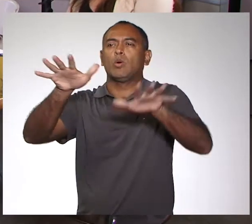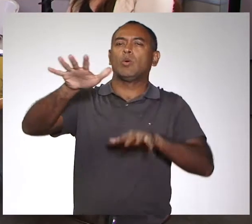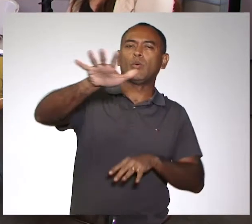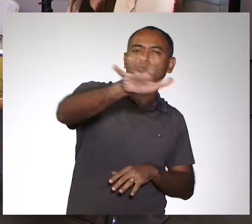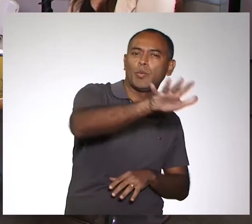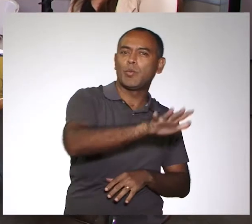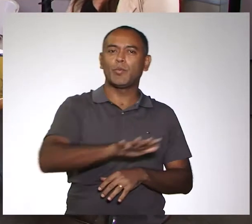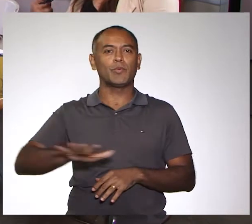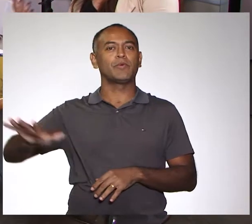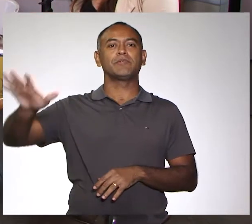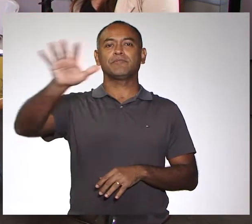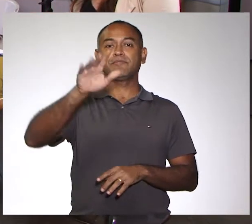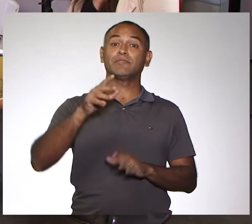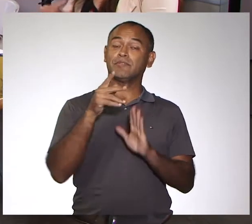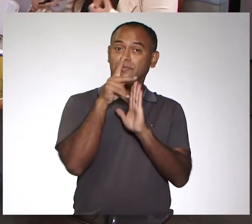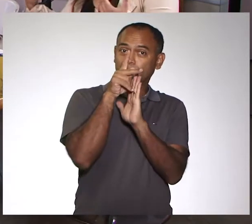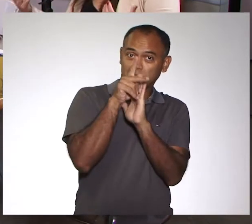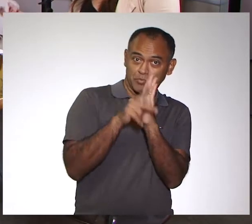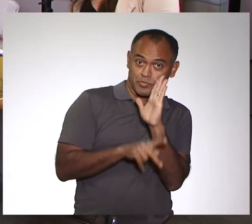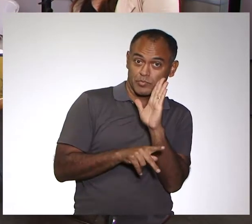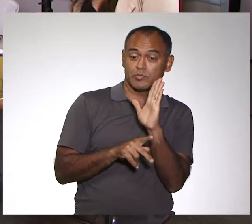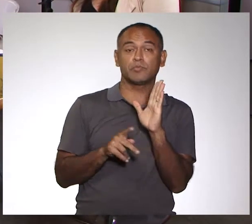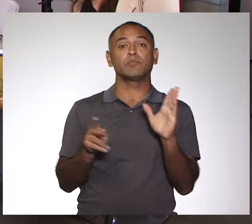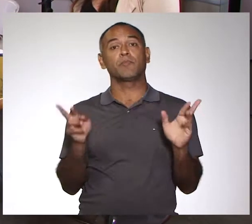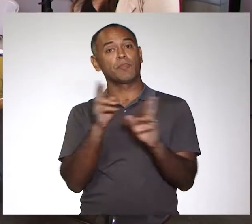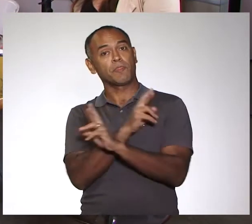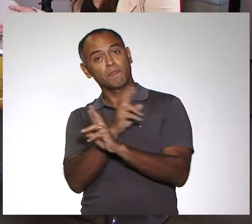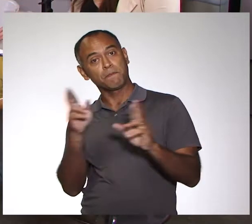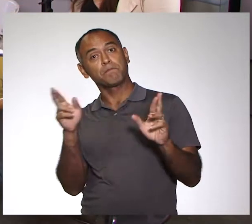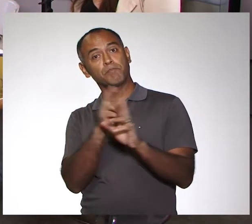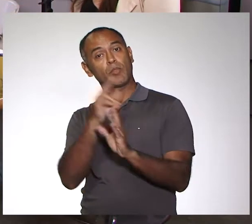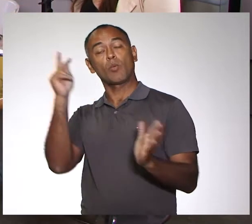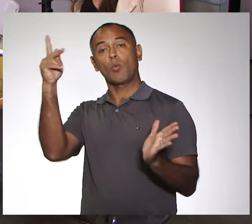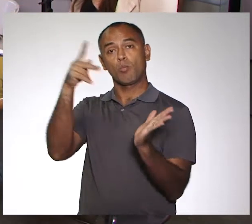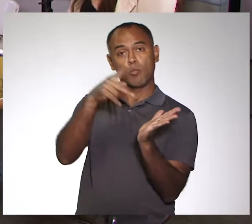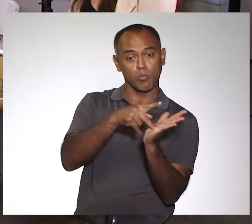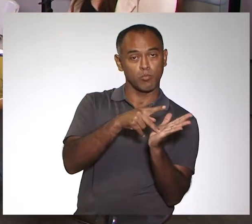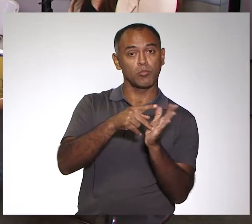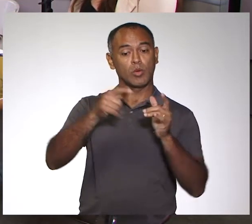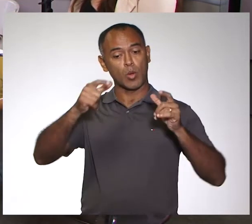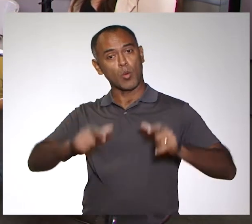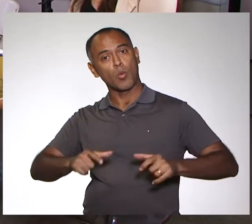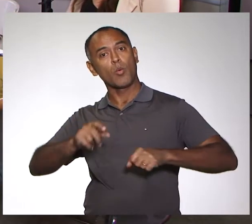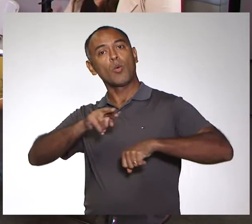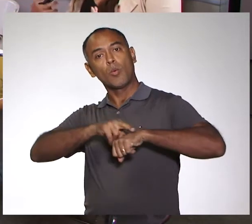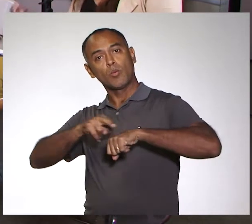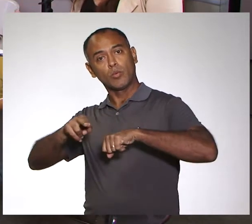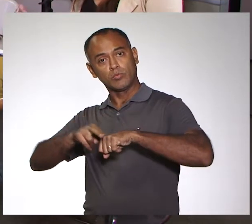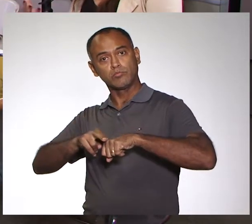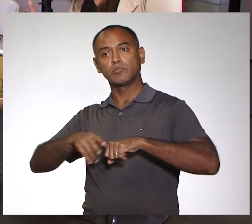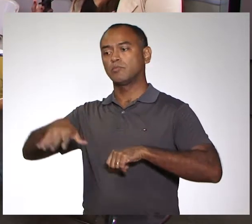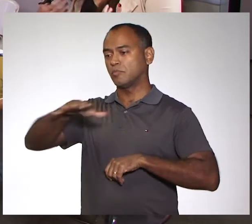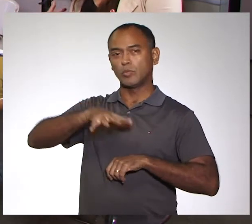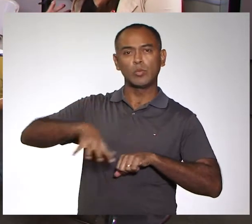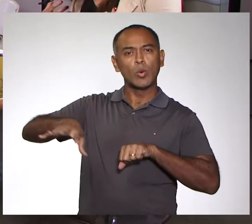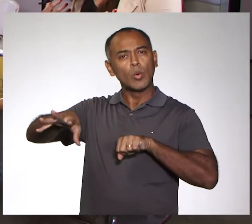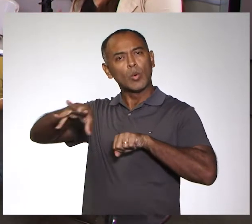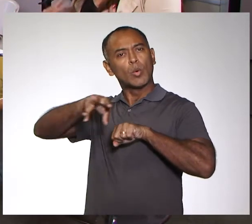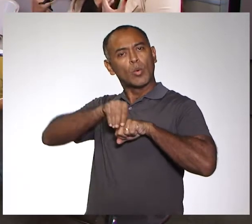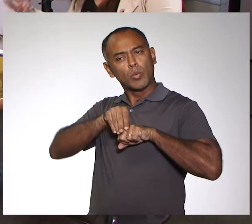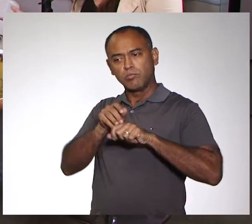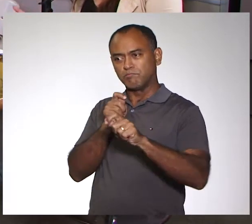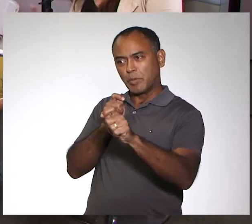população. Então, foram projetos associados com a realidade da nossa região local, e que esse